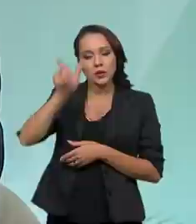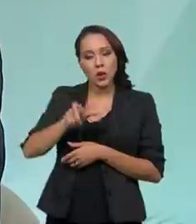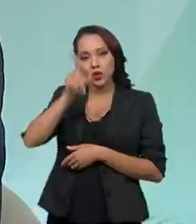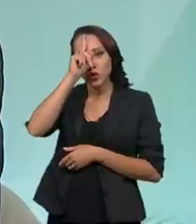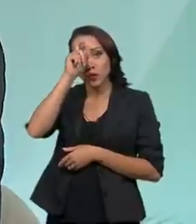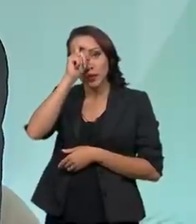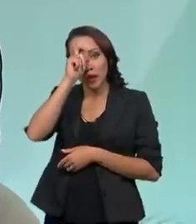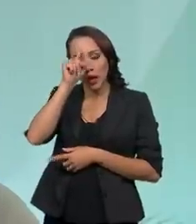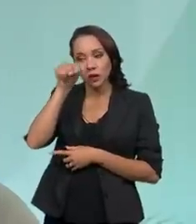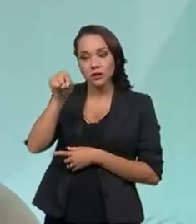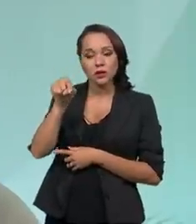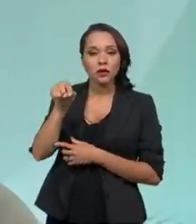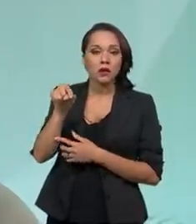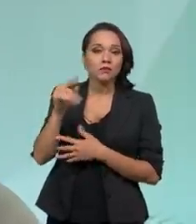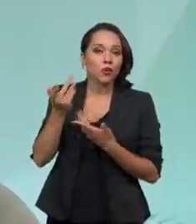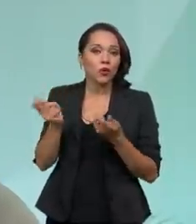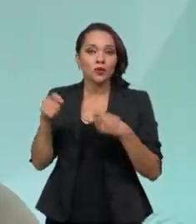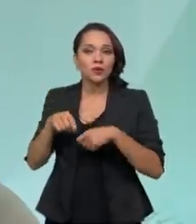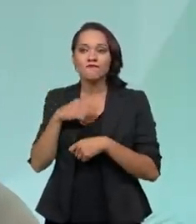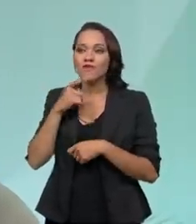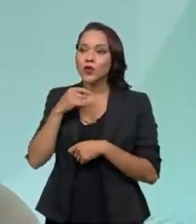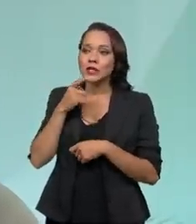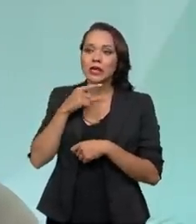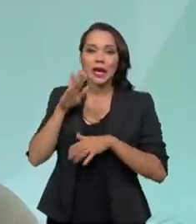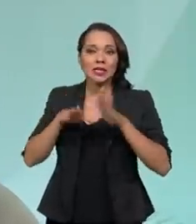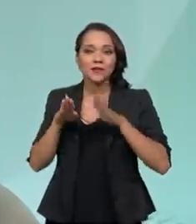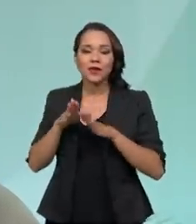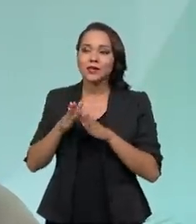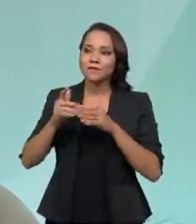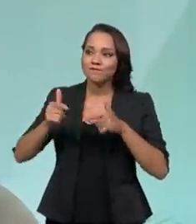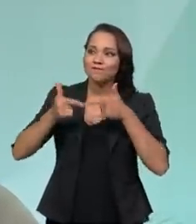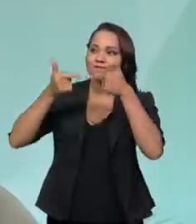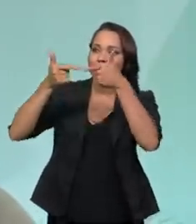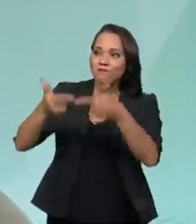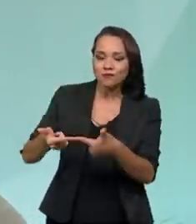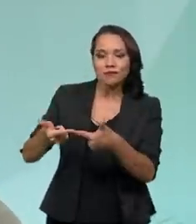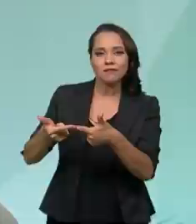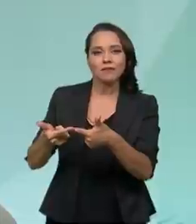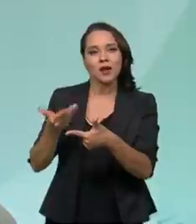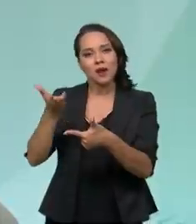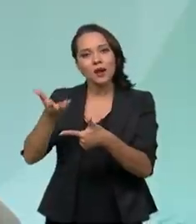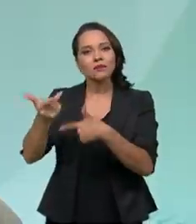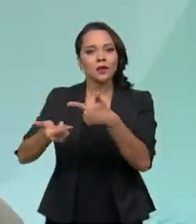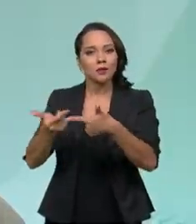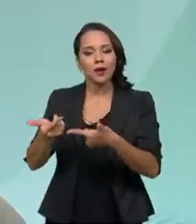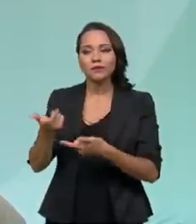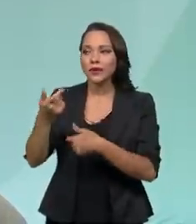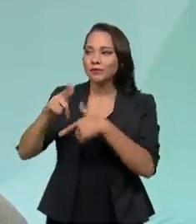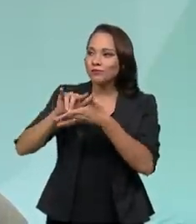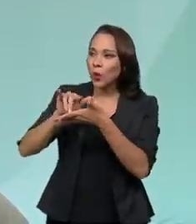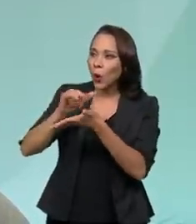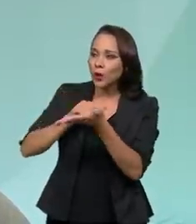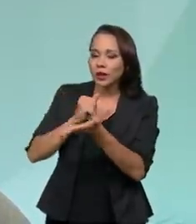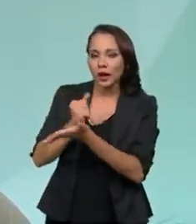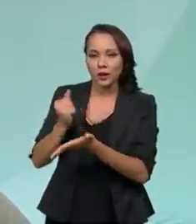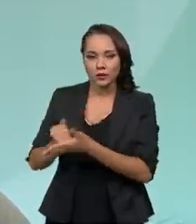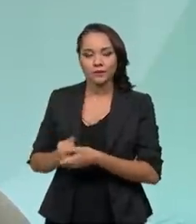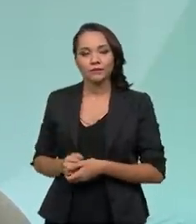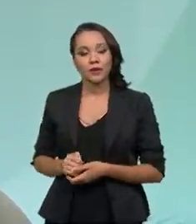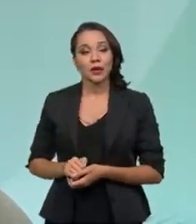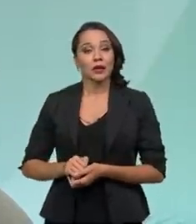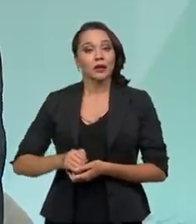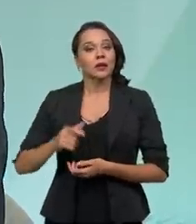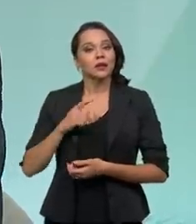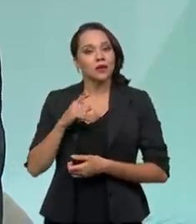hospitais, por suas condições, não poderiam, muitas vezes, estar à frente do trabalho. Então, nós tivemos um